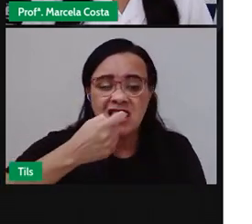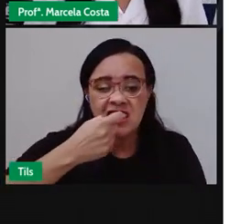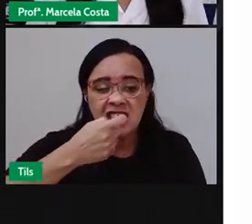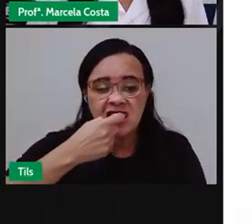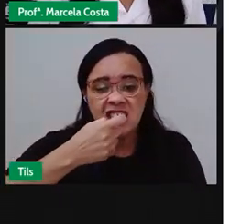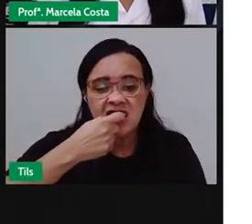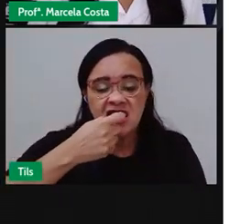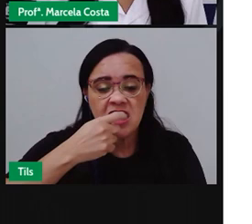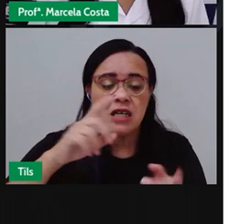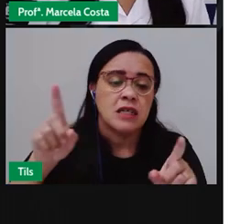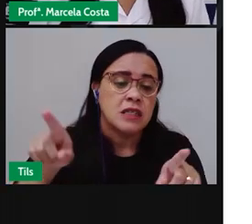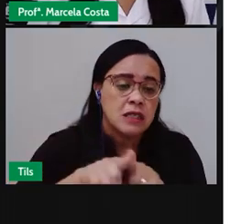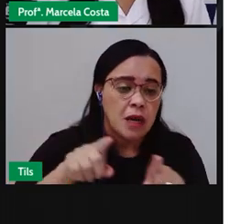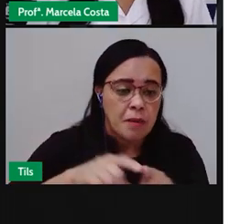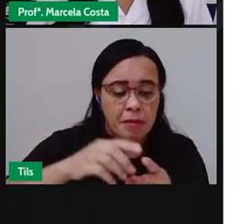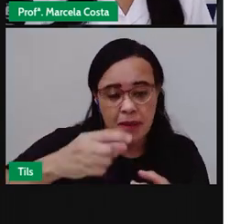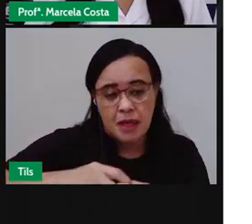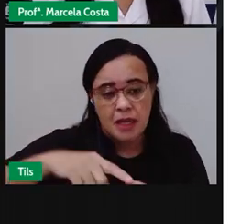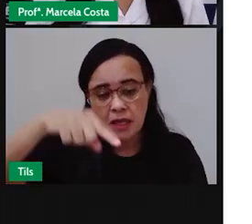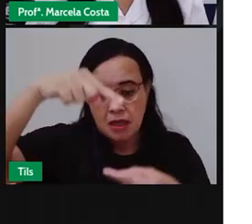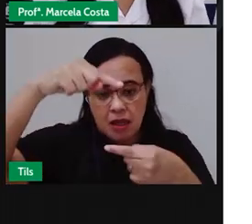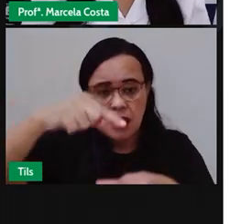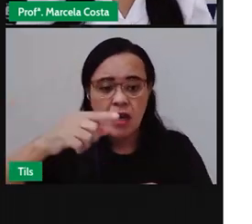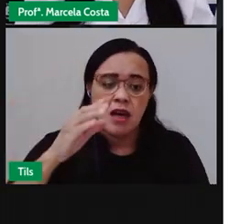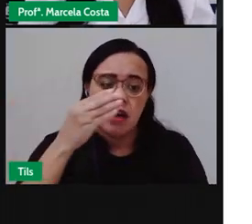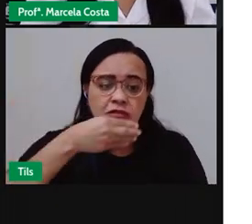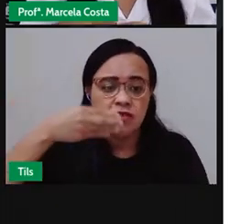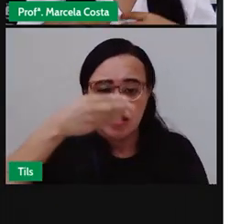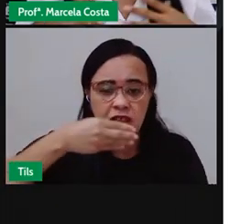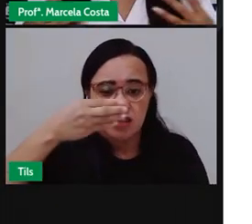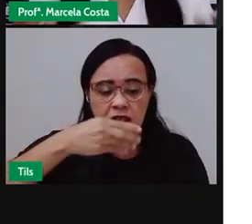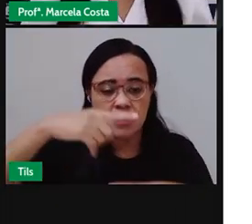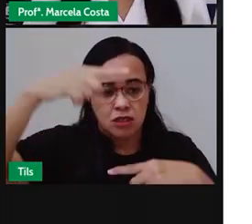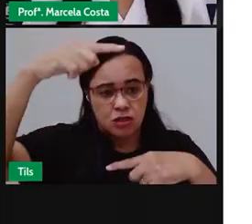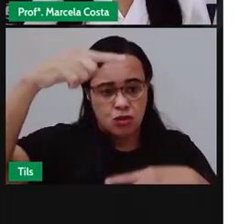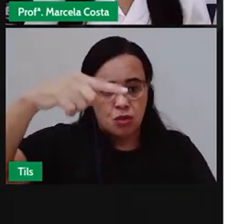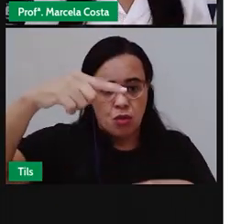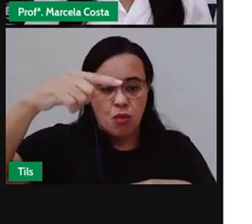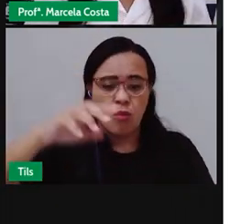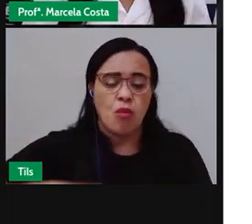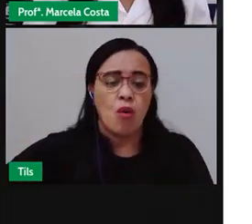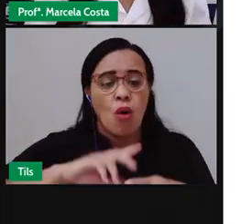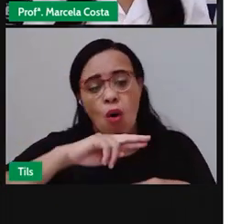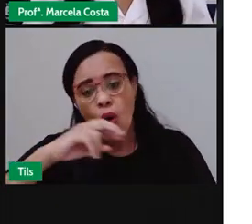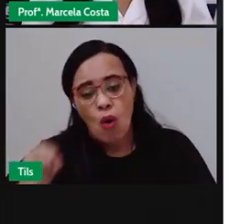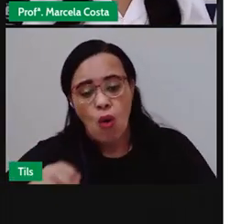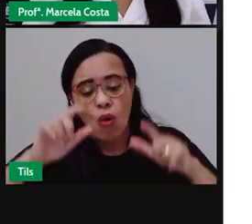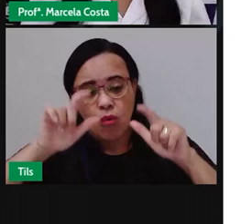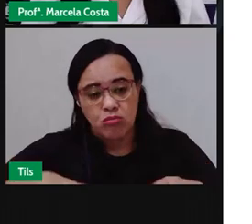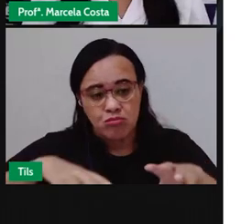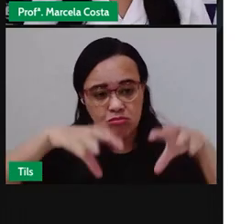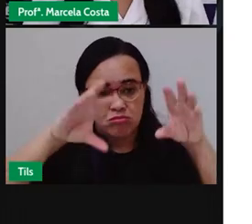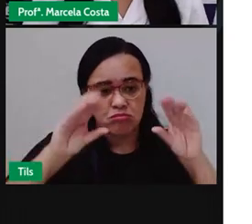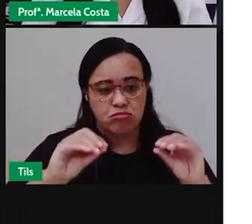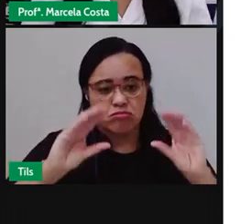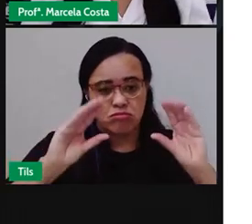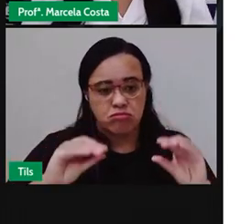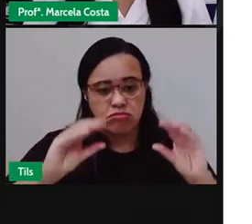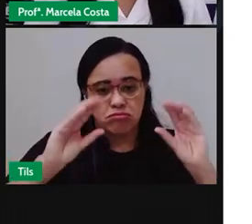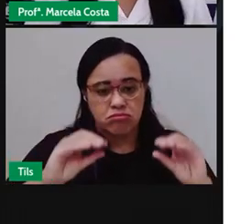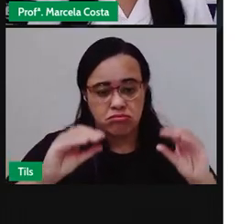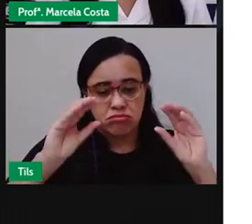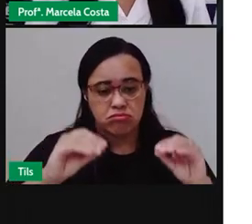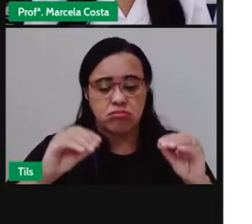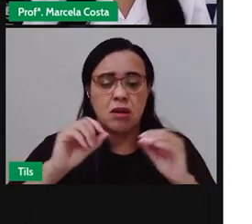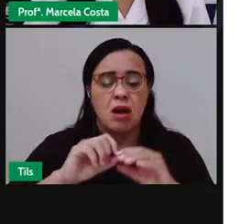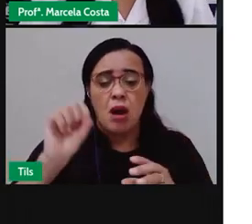latinhas de refrigerante, ou sofás, pedaços de guarda-roupa, de